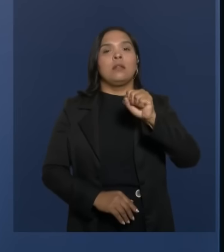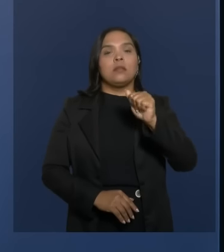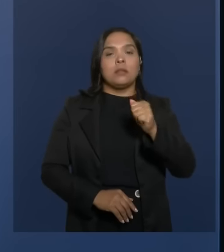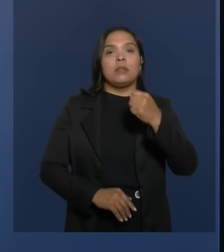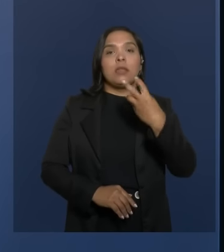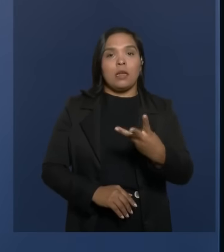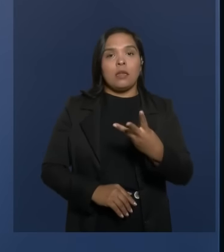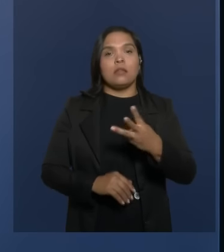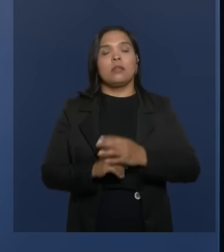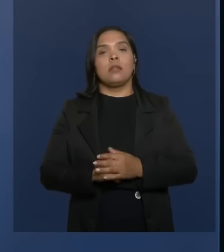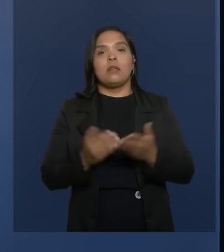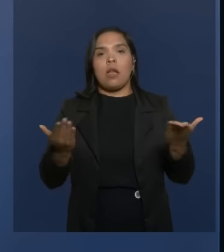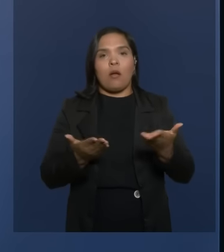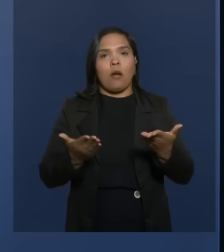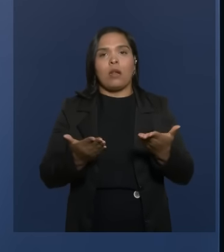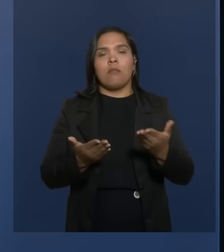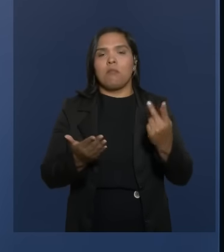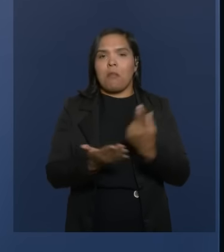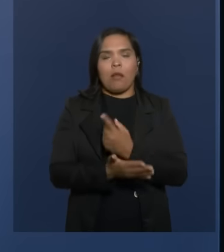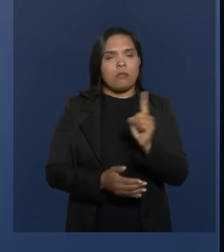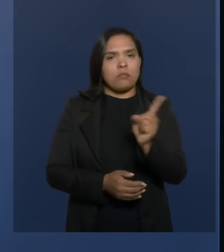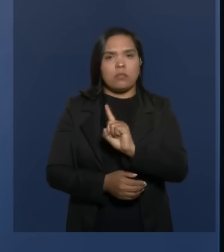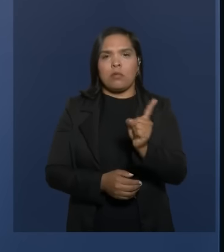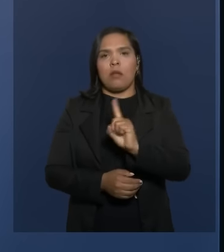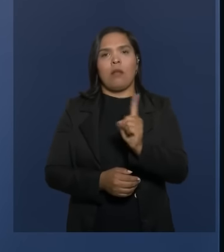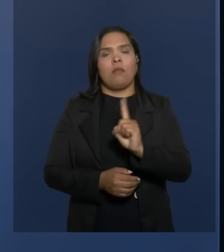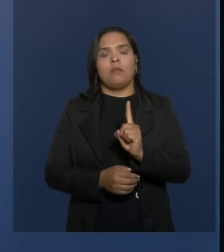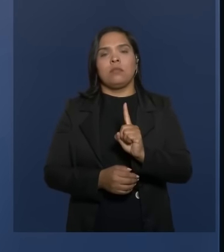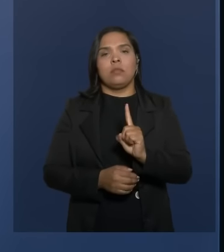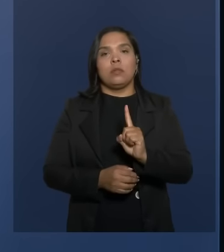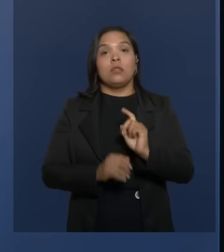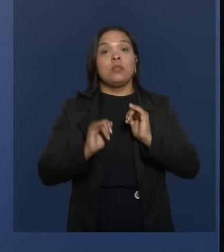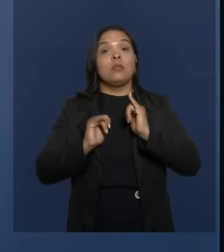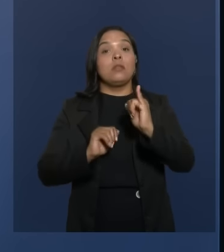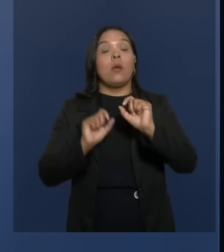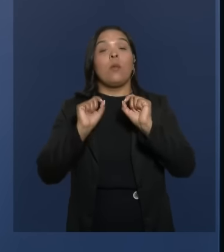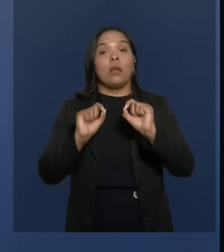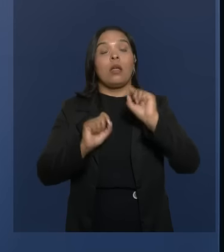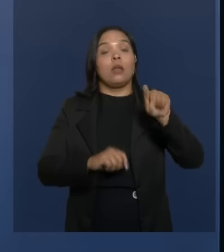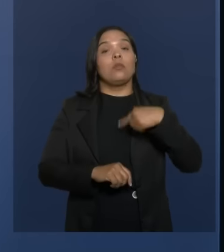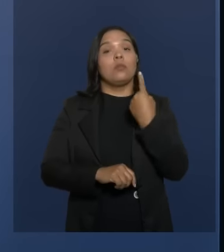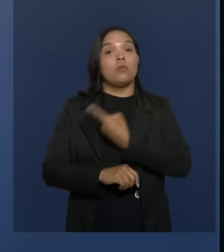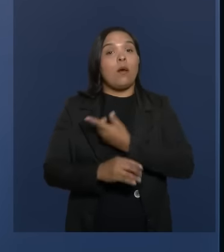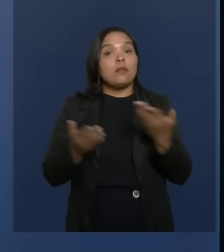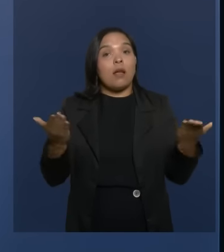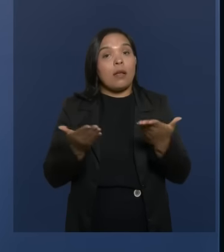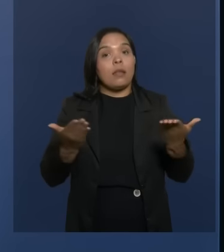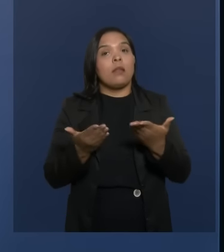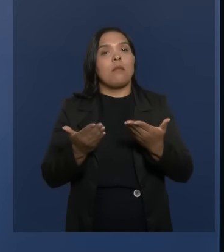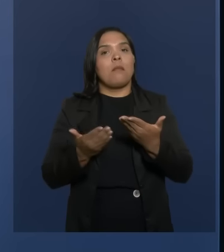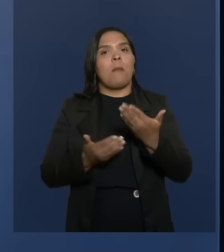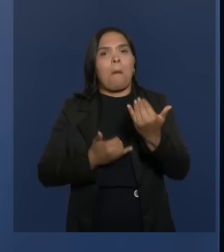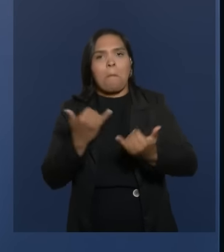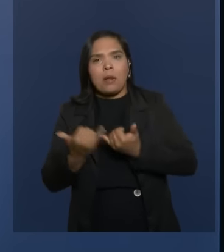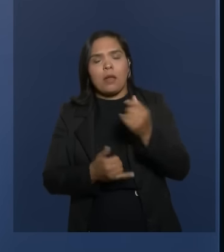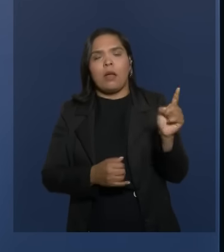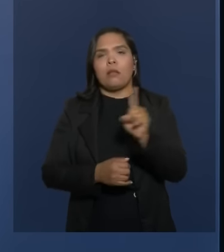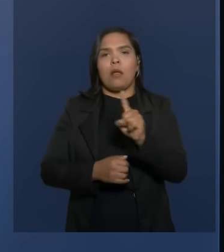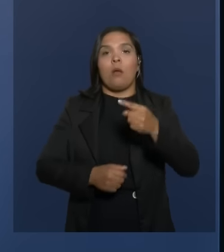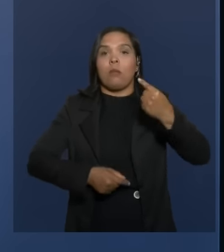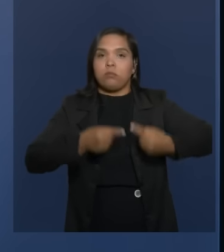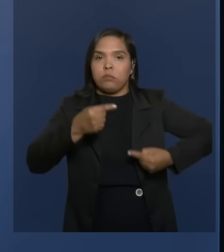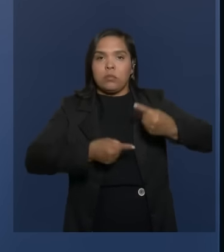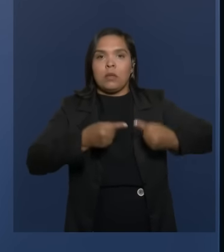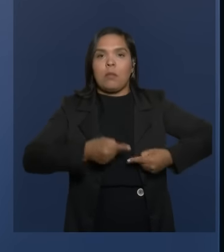e não vou me equivocar, de jeito nenhum de dizer que nós estamos aqui para brincar, não, isso aqui é um debate